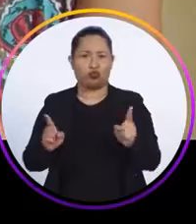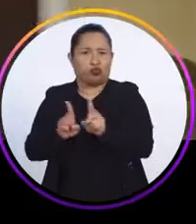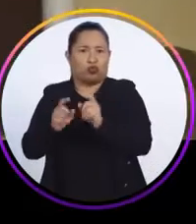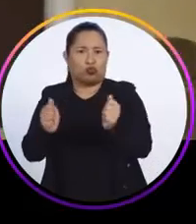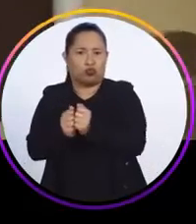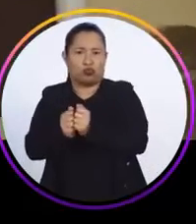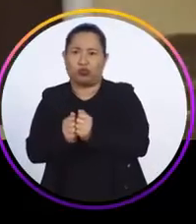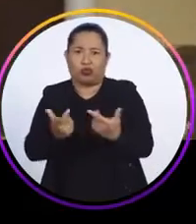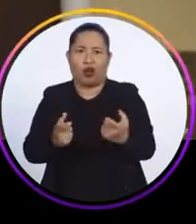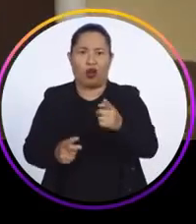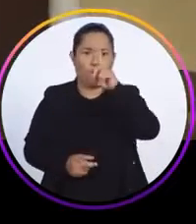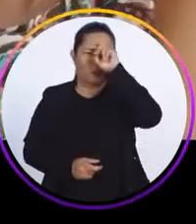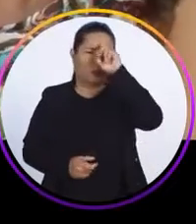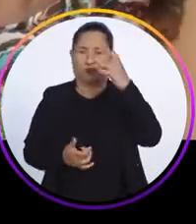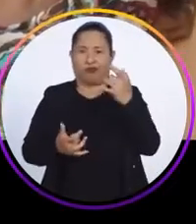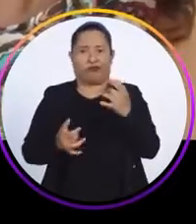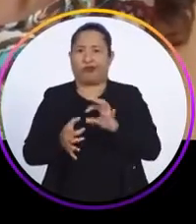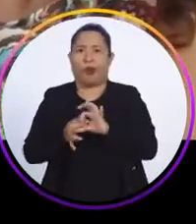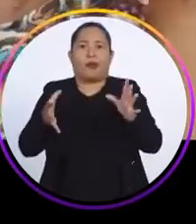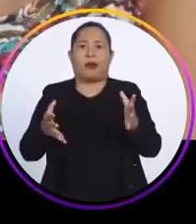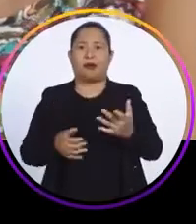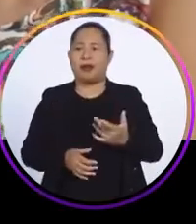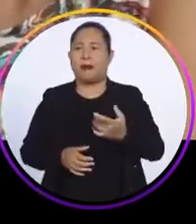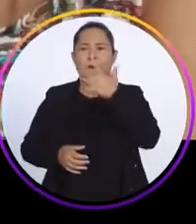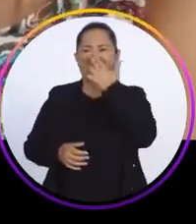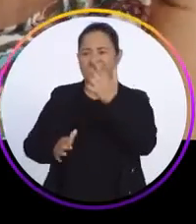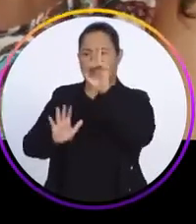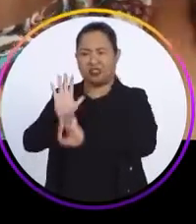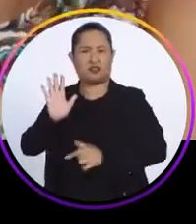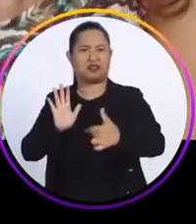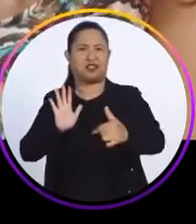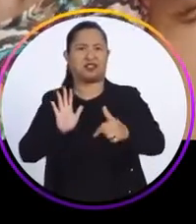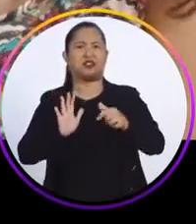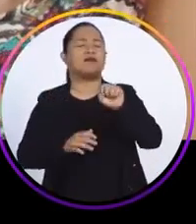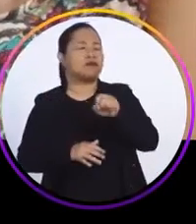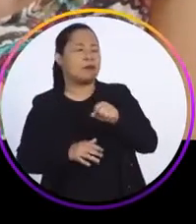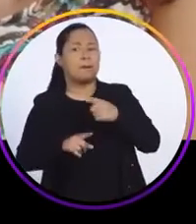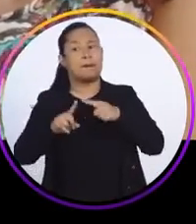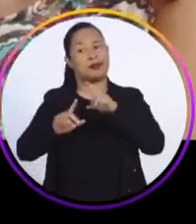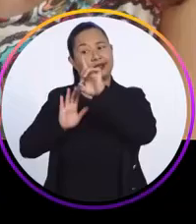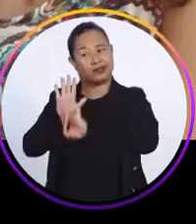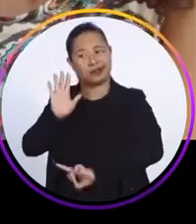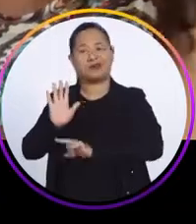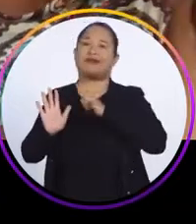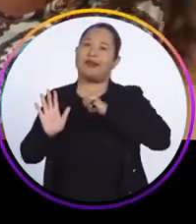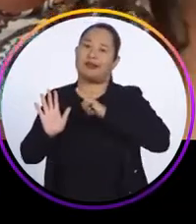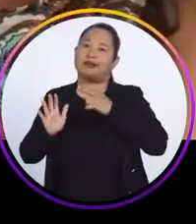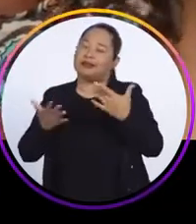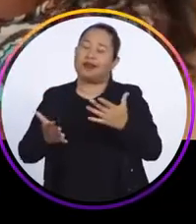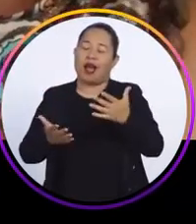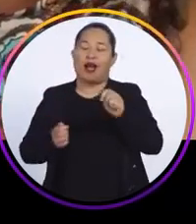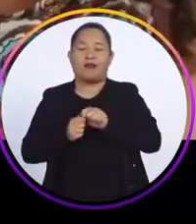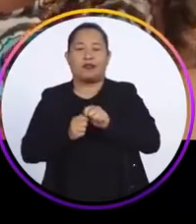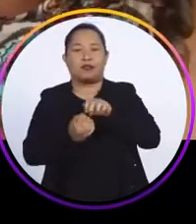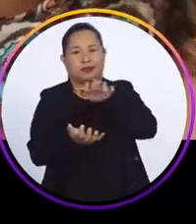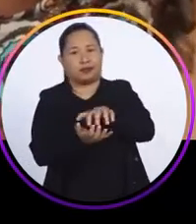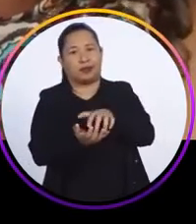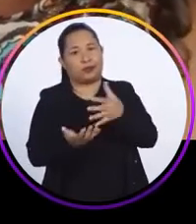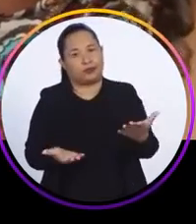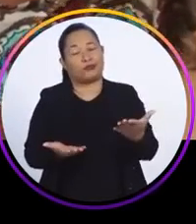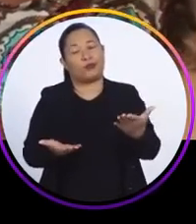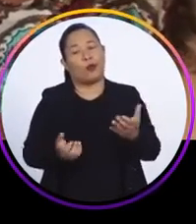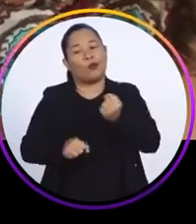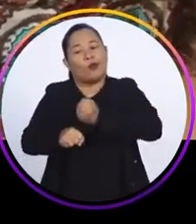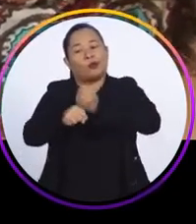pra ir comigo, que o hospital não deixa. É como se não tivesse direito? Mas você tem. E é isso que a gente quer fazer em Pernambuco, gente.